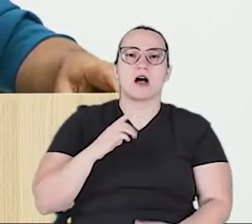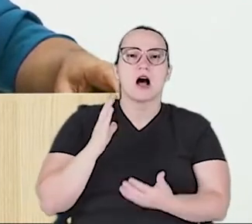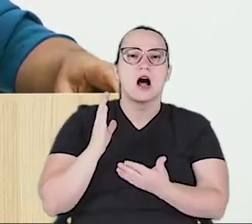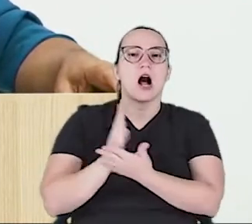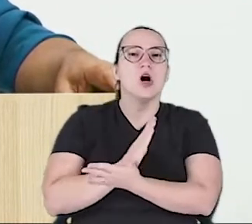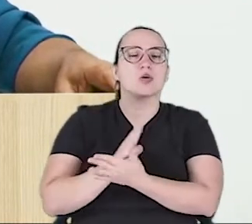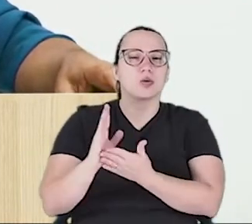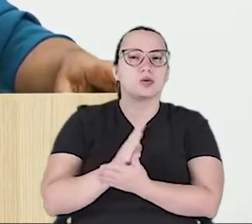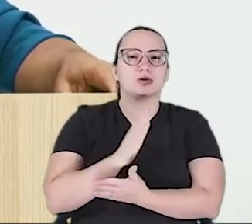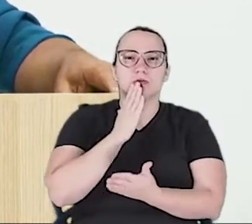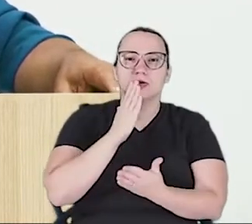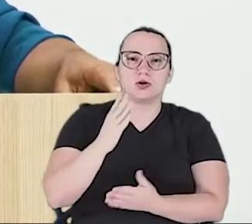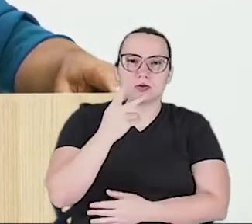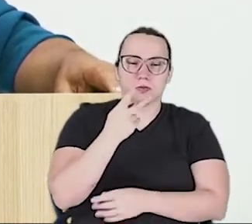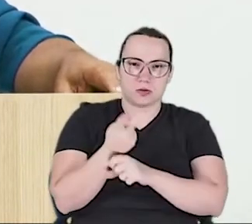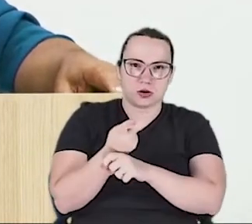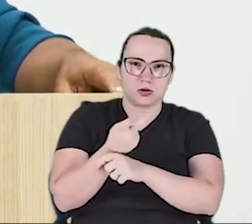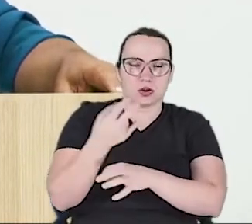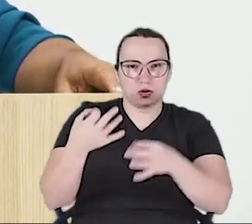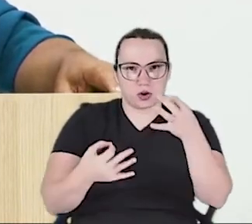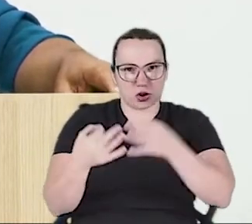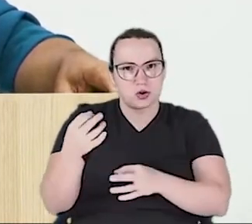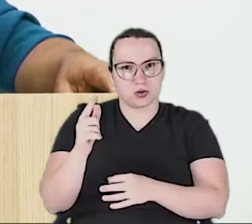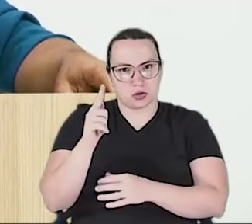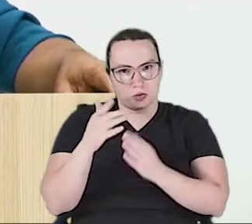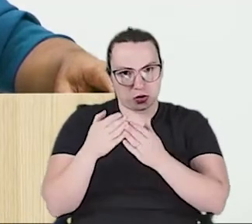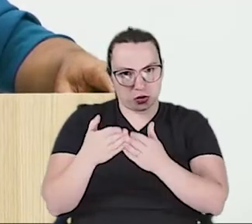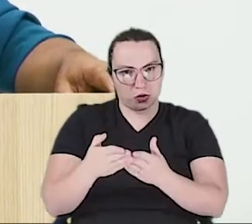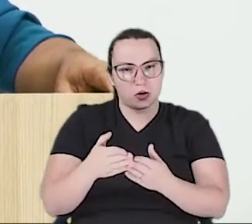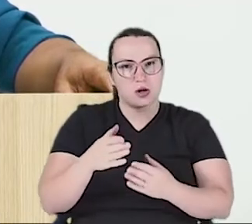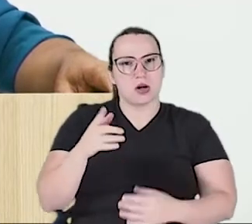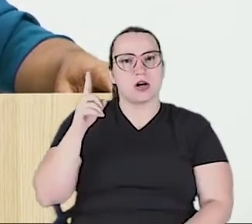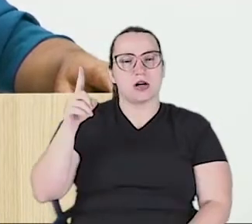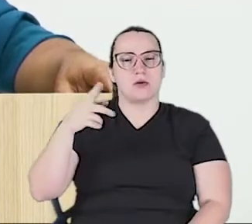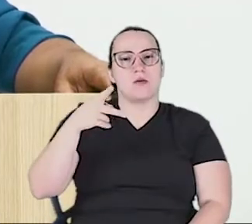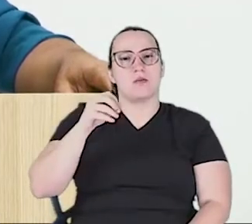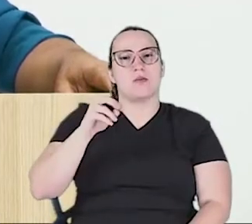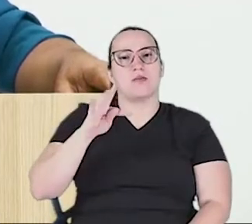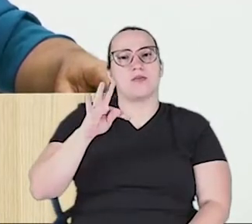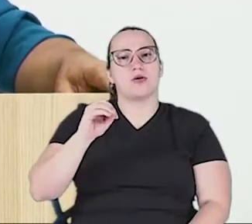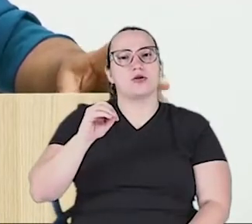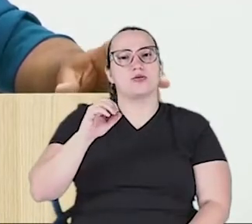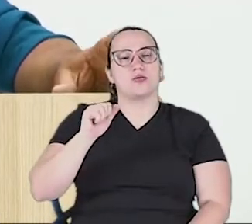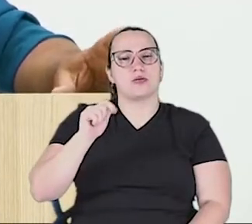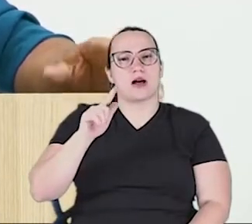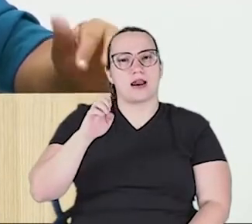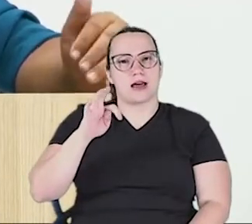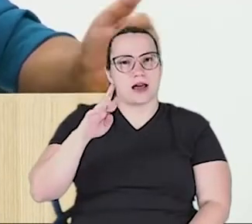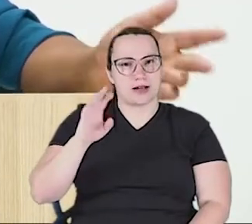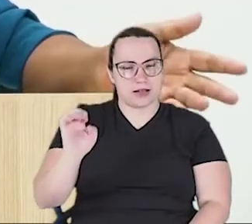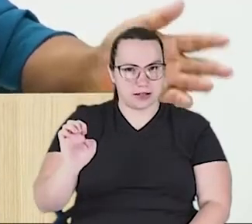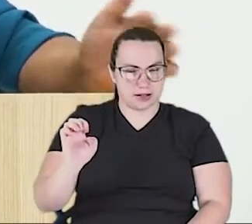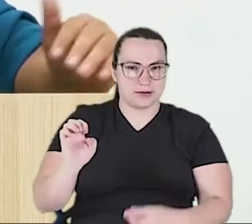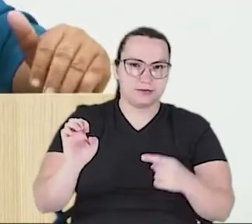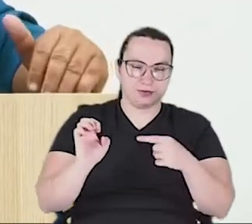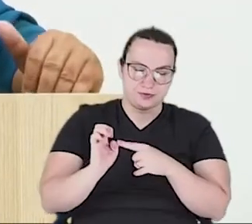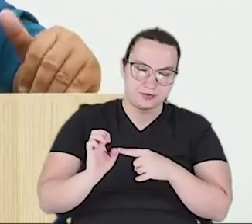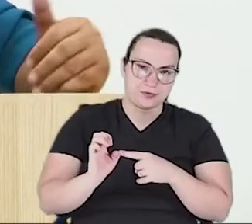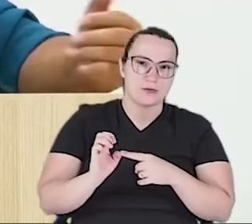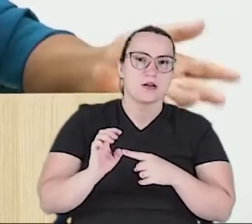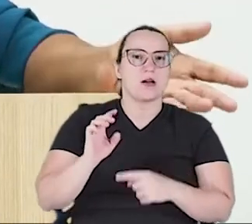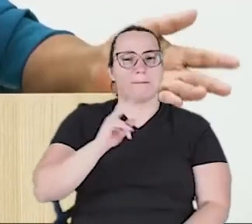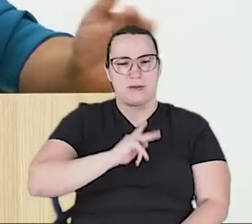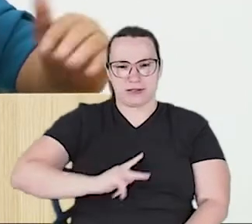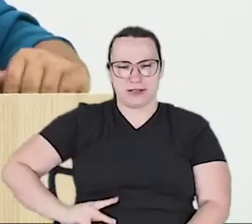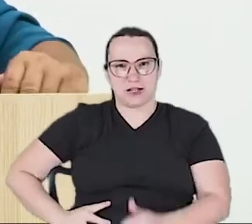nosso procurador jurídico do município de Guaíra, em Porto Alegre. Não depende de A, B ou C, o presidente A, o presidente C, o